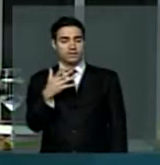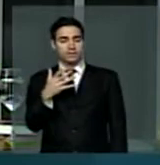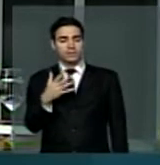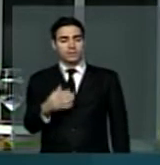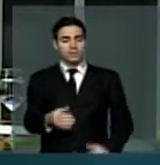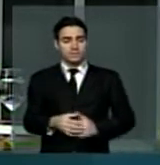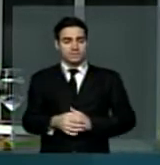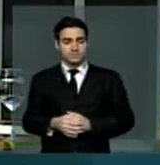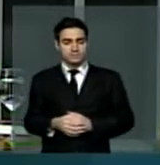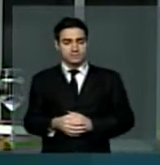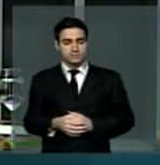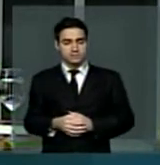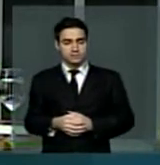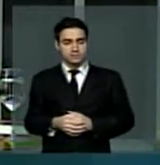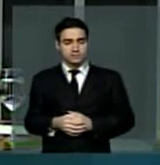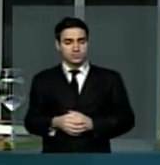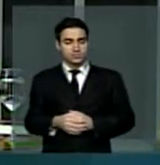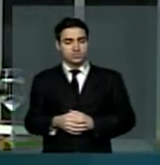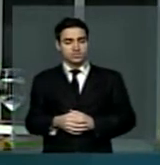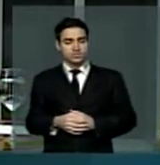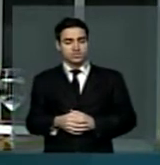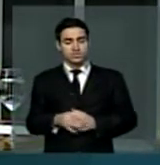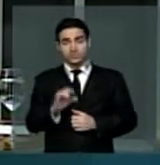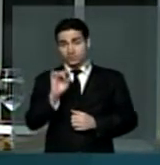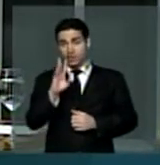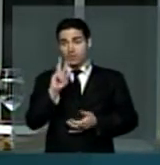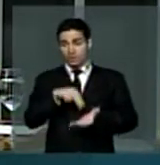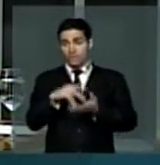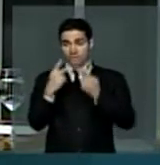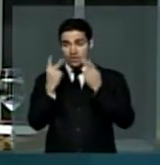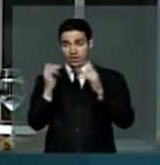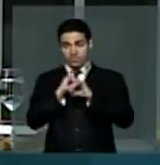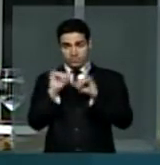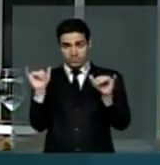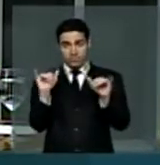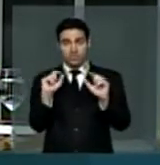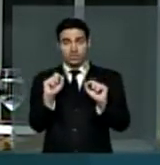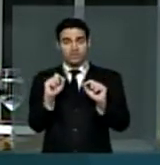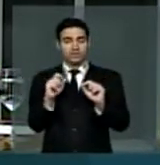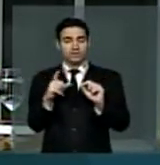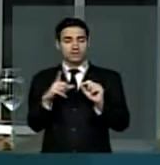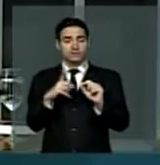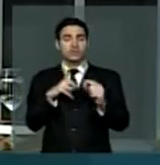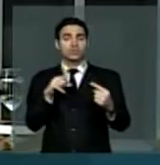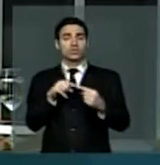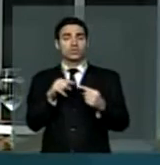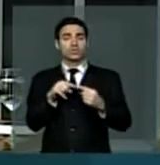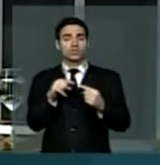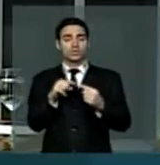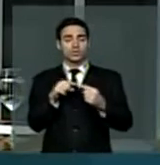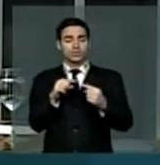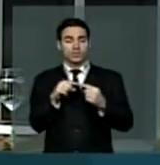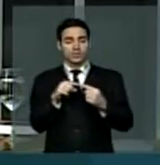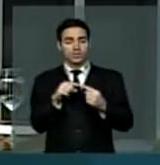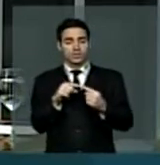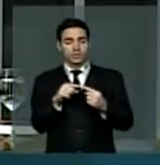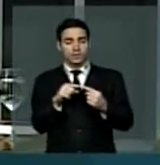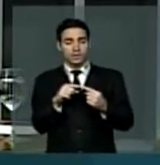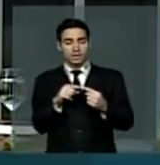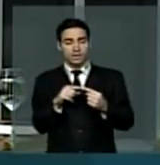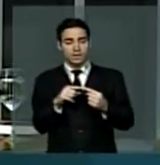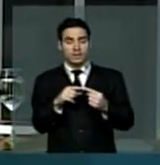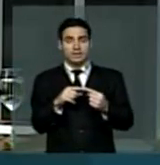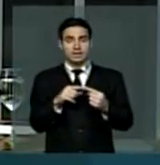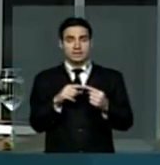agora apenas fazendo um registro que tem muito a ver com o